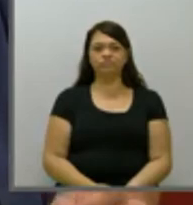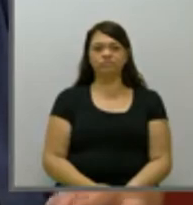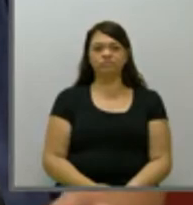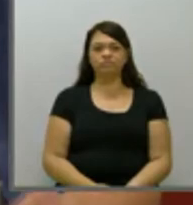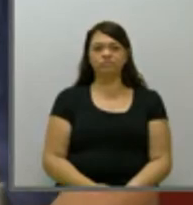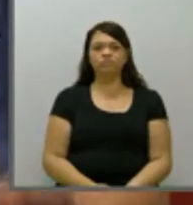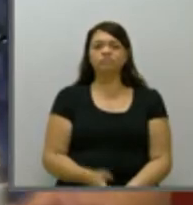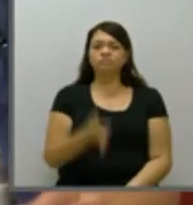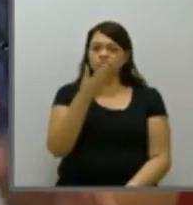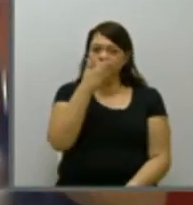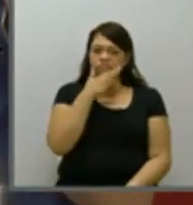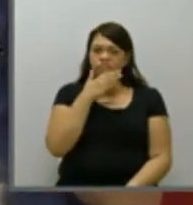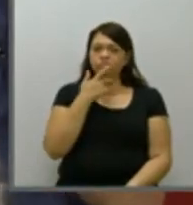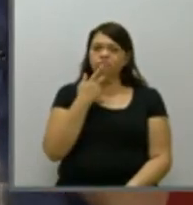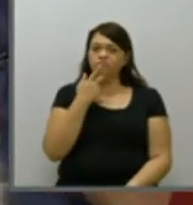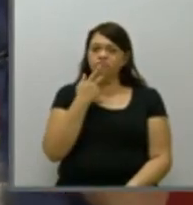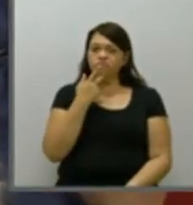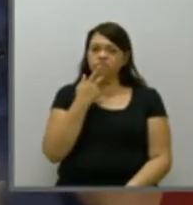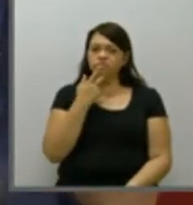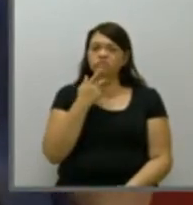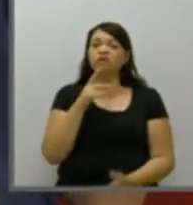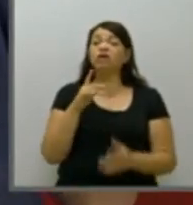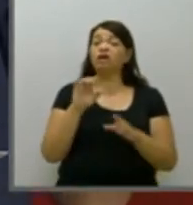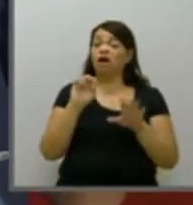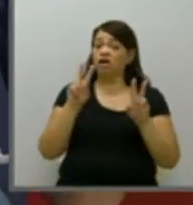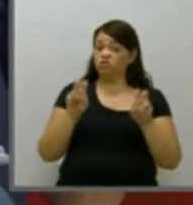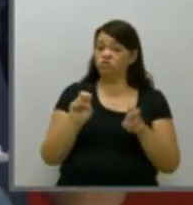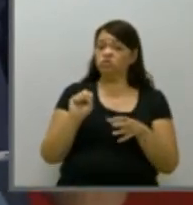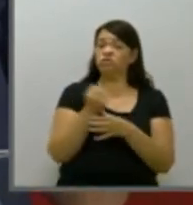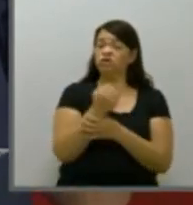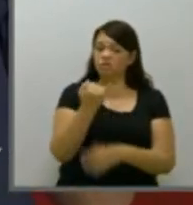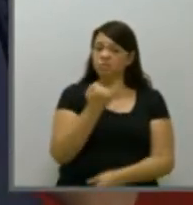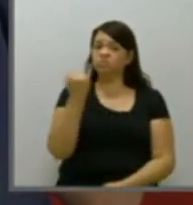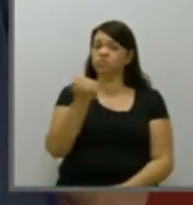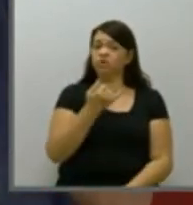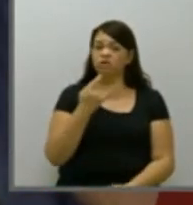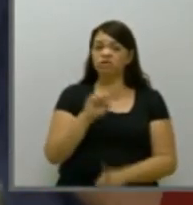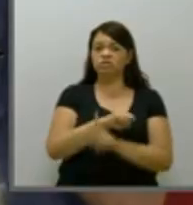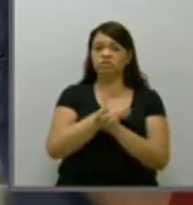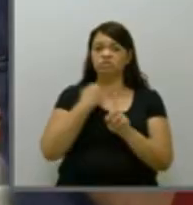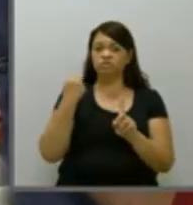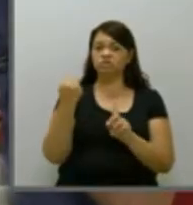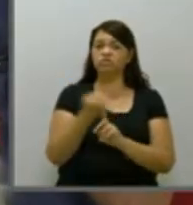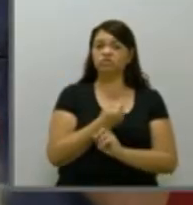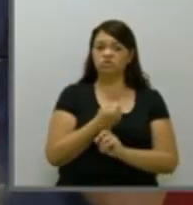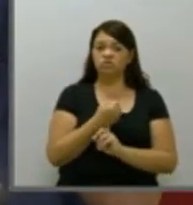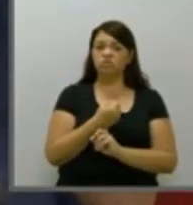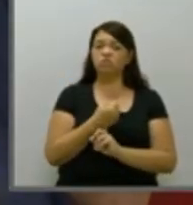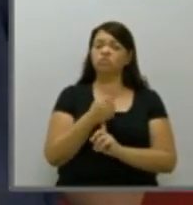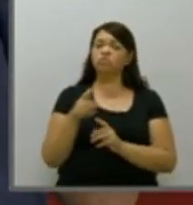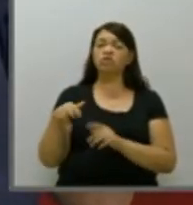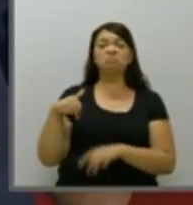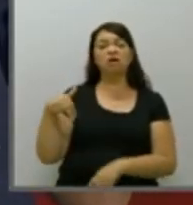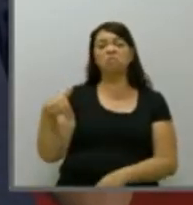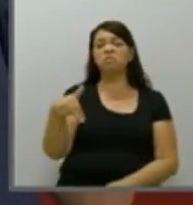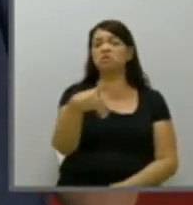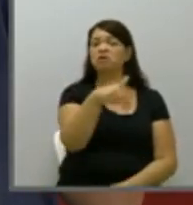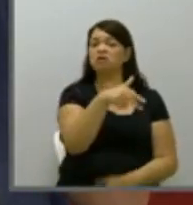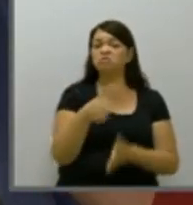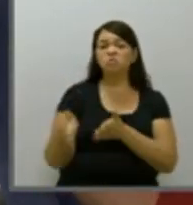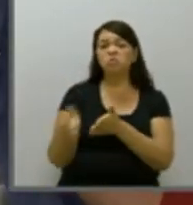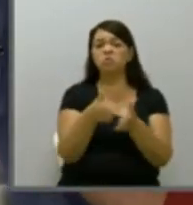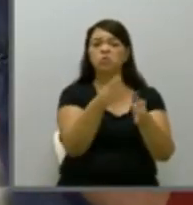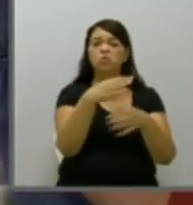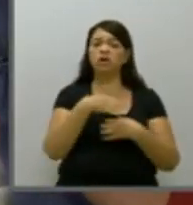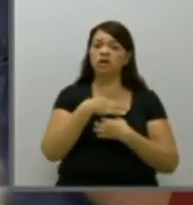Walter, a questão da segurança é algo que tem sido muito caro para a sociedade e tu caminhando pelas ruas de Gravataí, tu